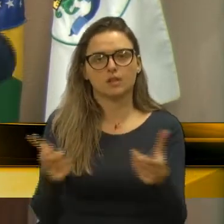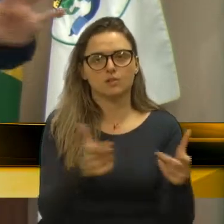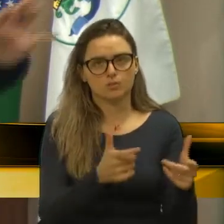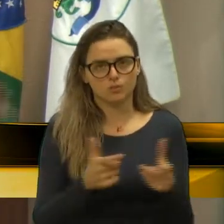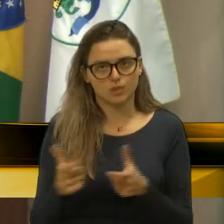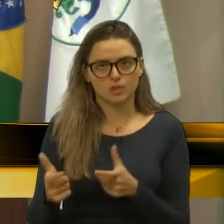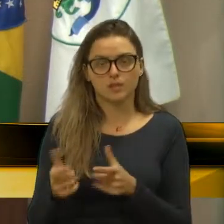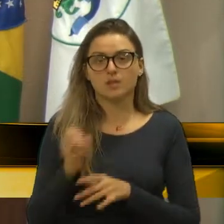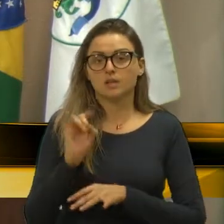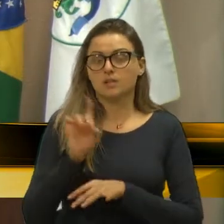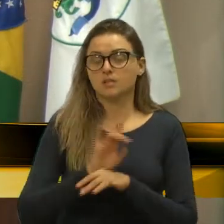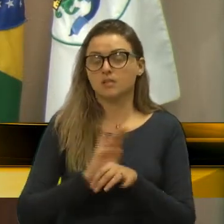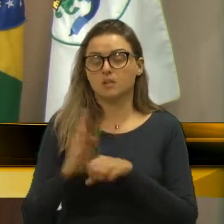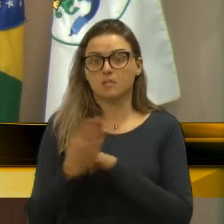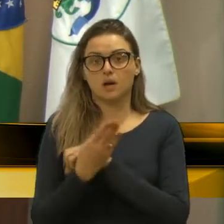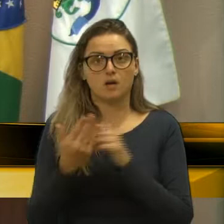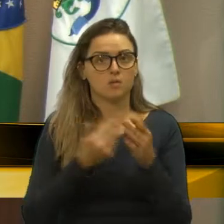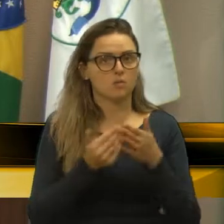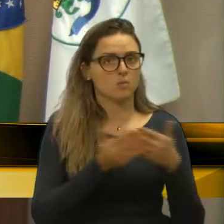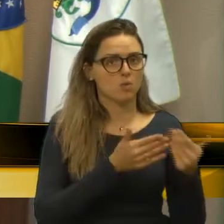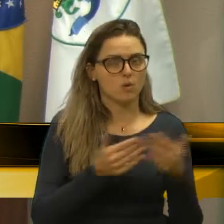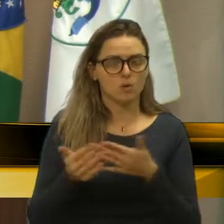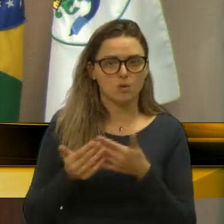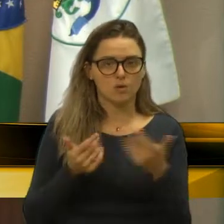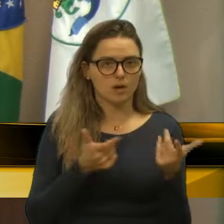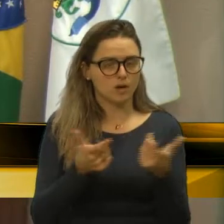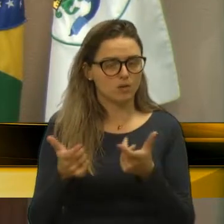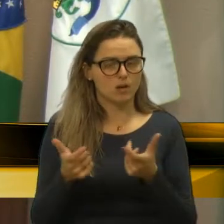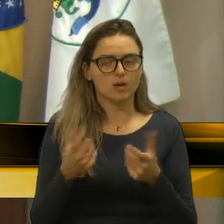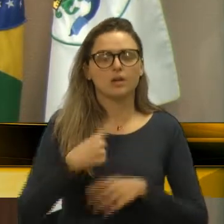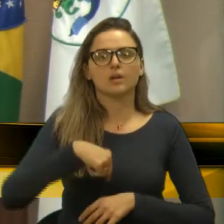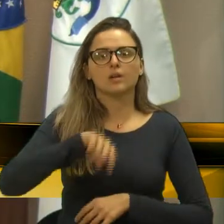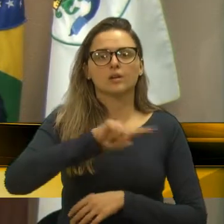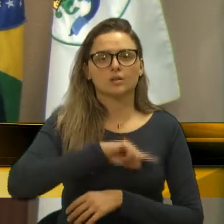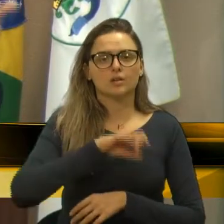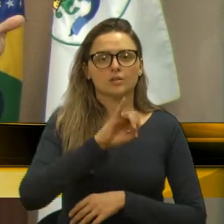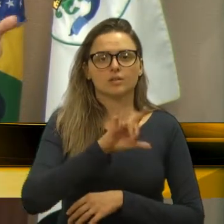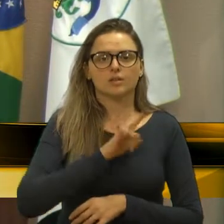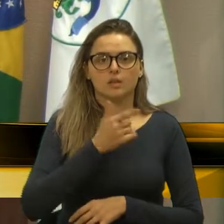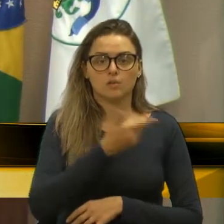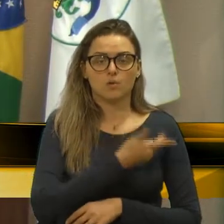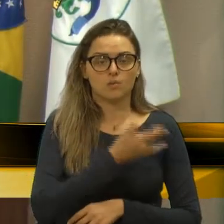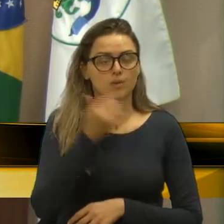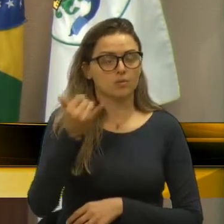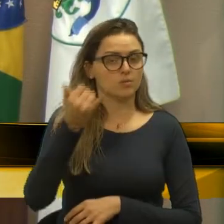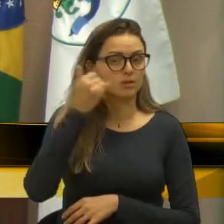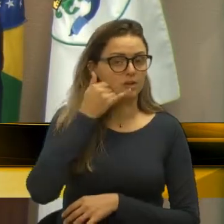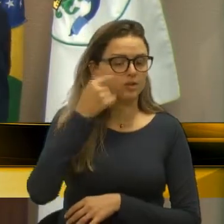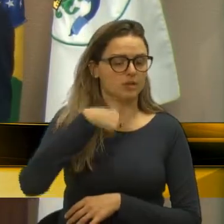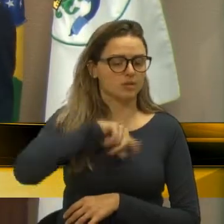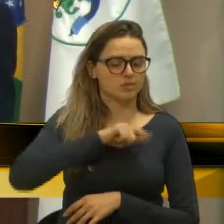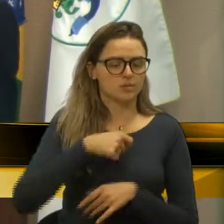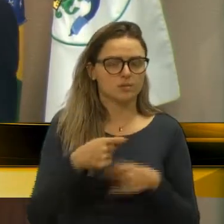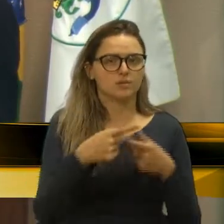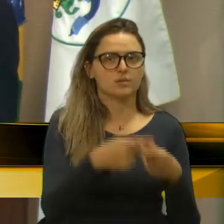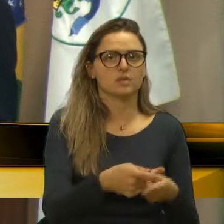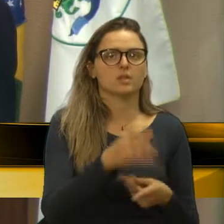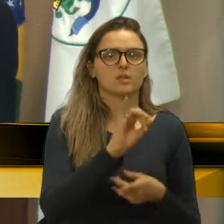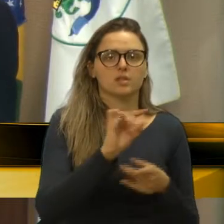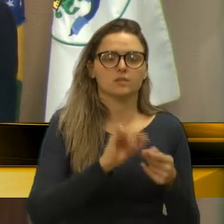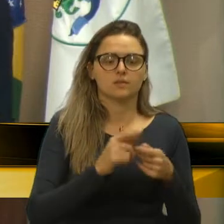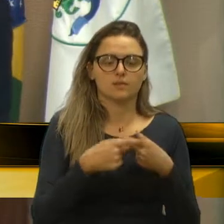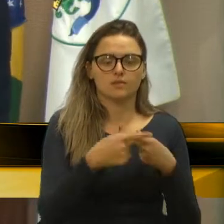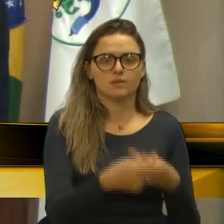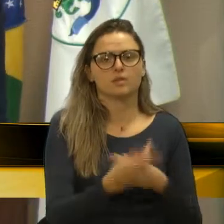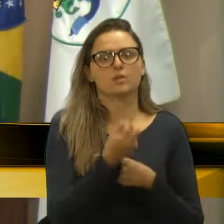seja o bairro que for, vereadora Bela Tominiguzzi, nós, quando temos um amigo que liga lá, nós temos que ir lá, seja fazer uma visita, seja